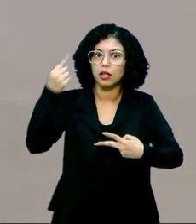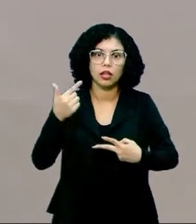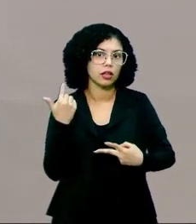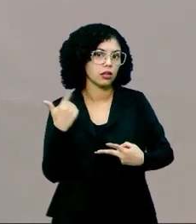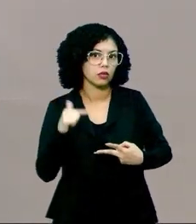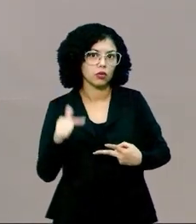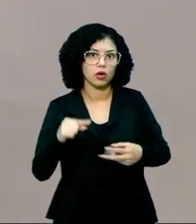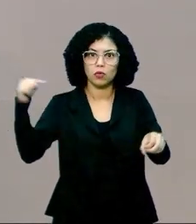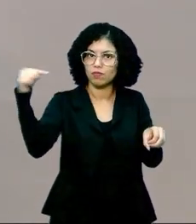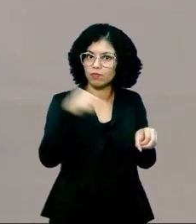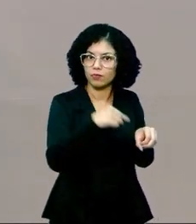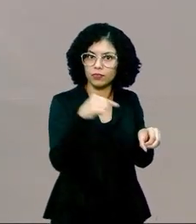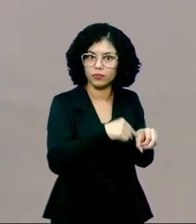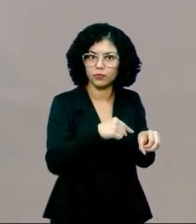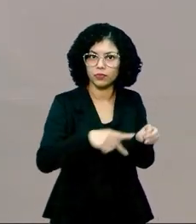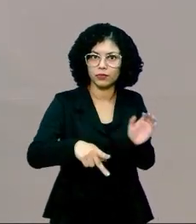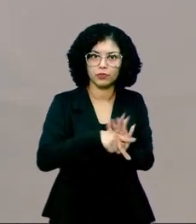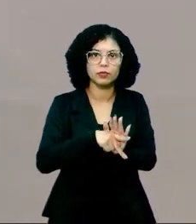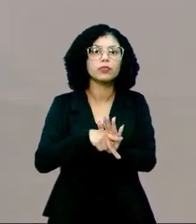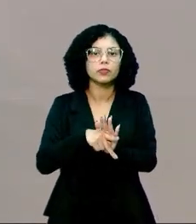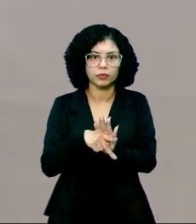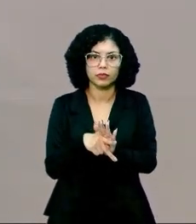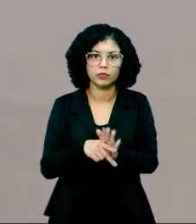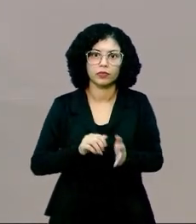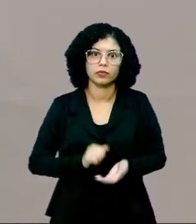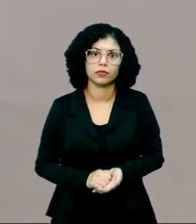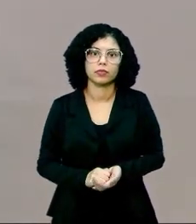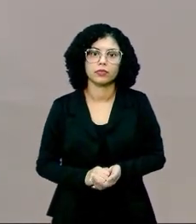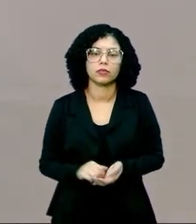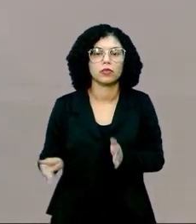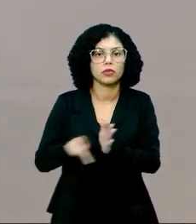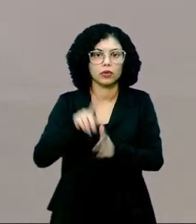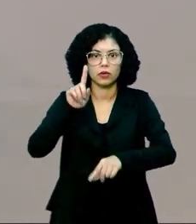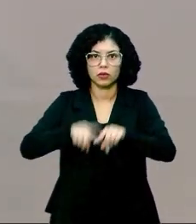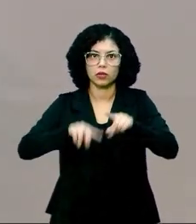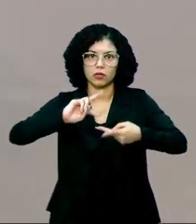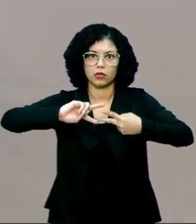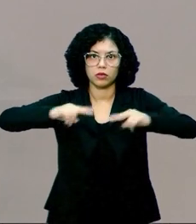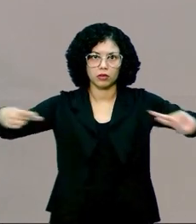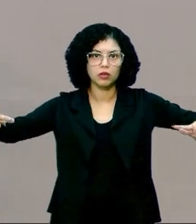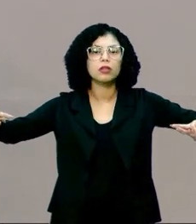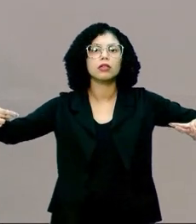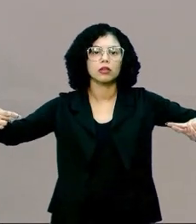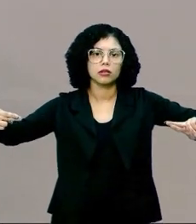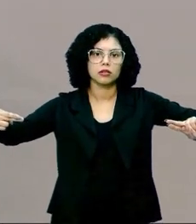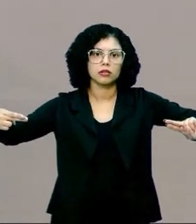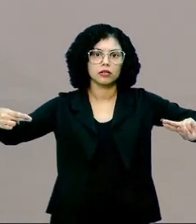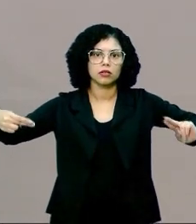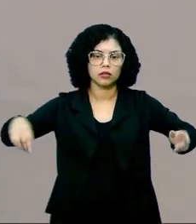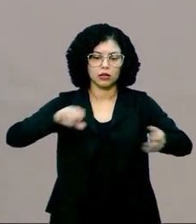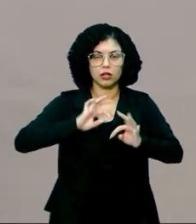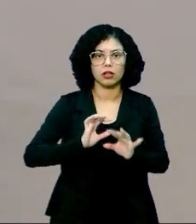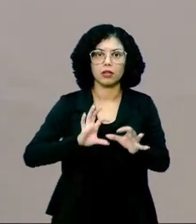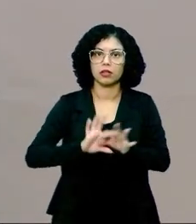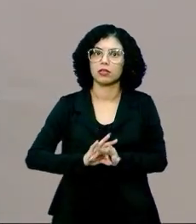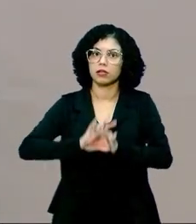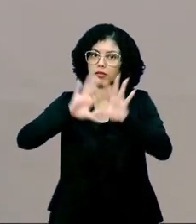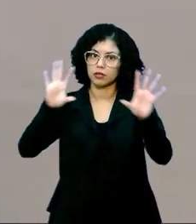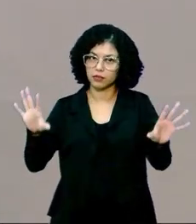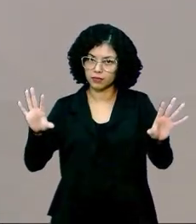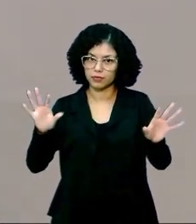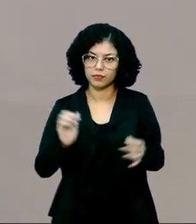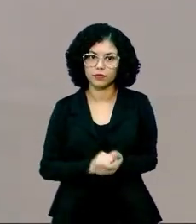não tem um núcleo definido, né? O seu material genético, ele fica ali disperso no citoplasma.